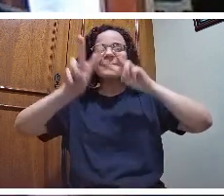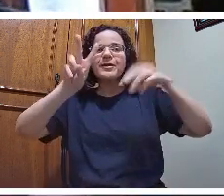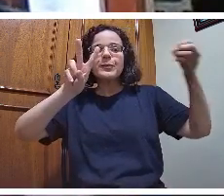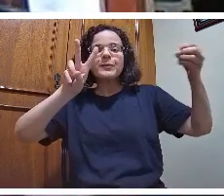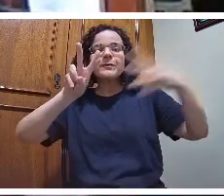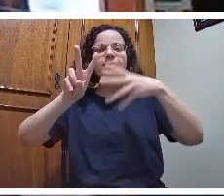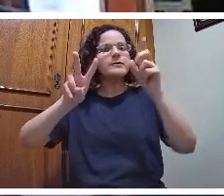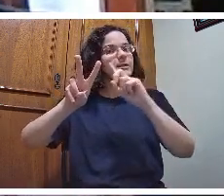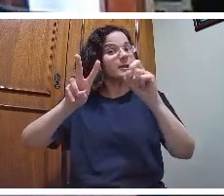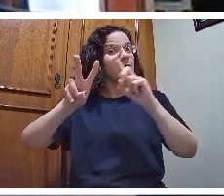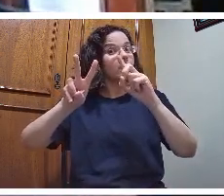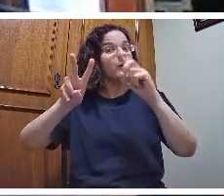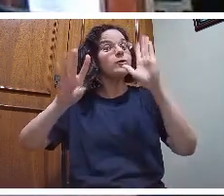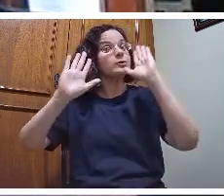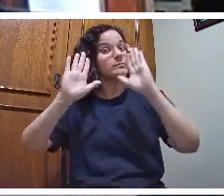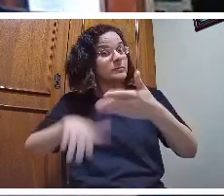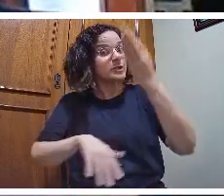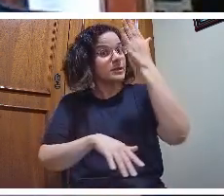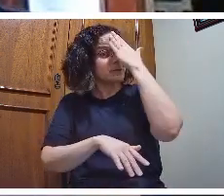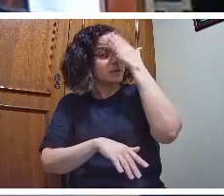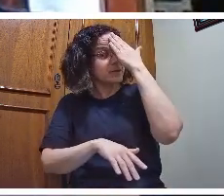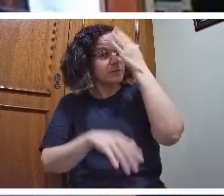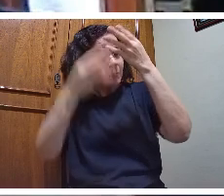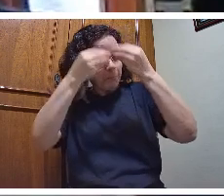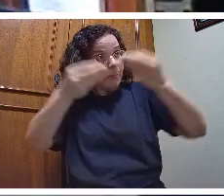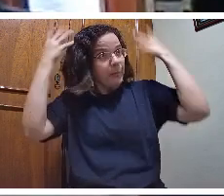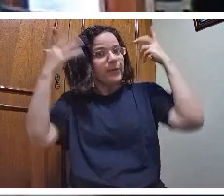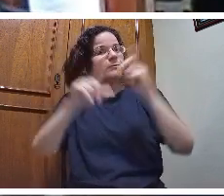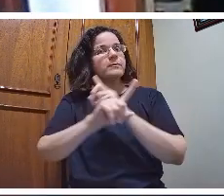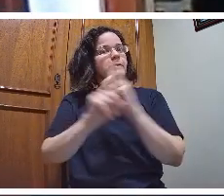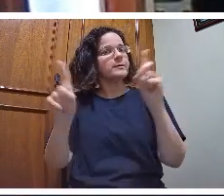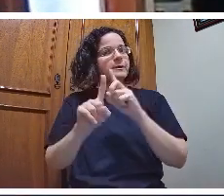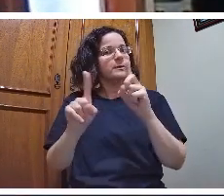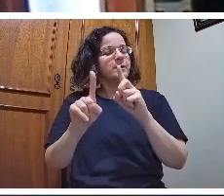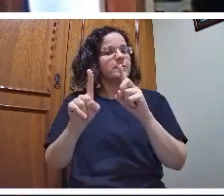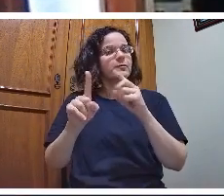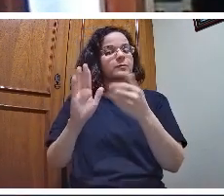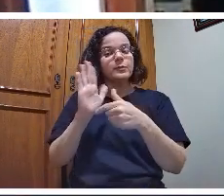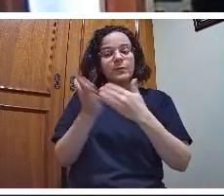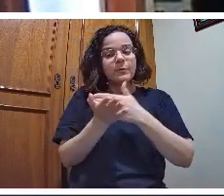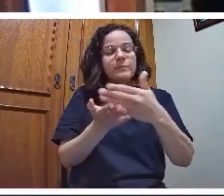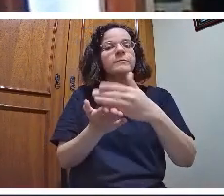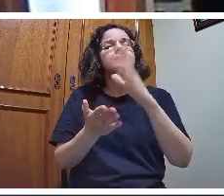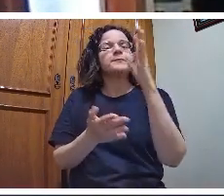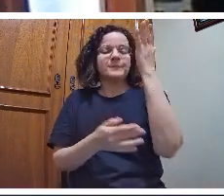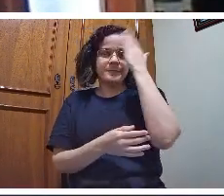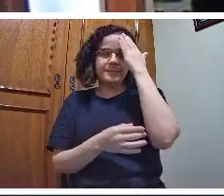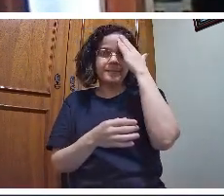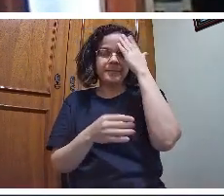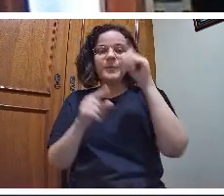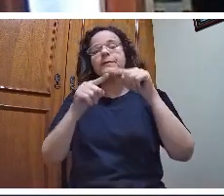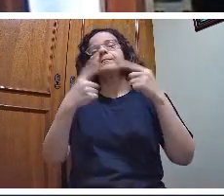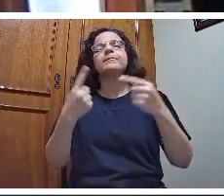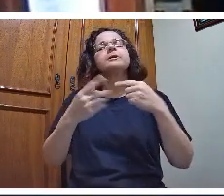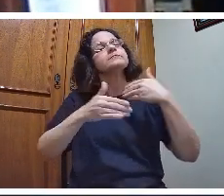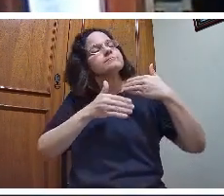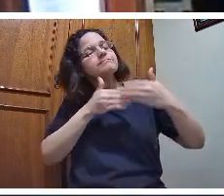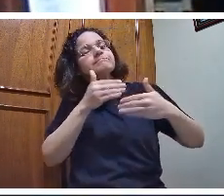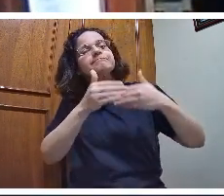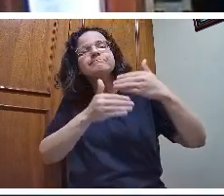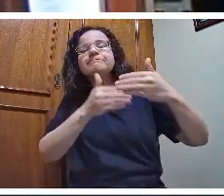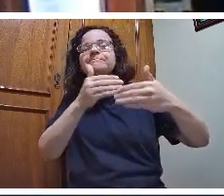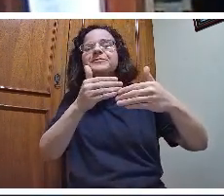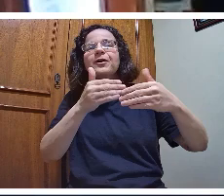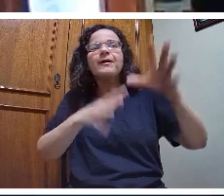aquilo que ele tinha no início do senso comum do cotidiano, mas foi iluminado pela teoria, pelo